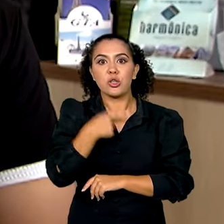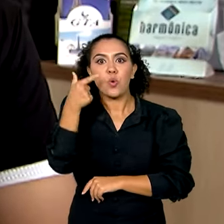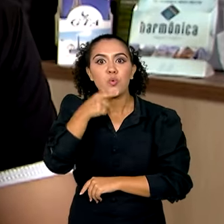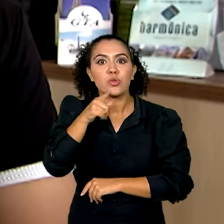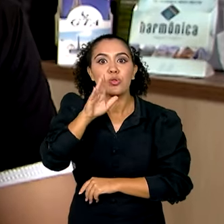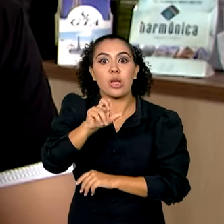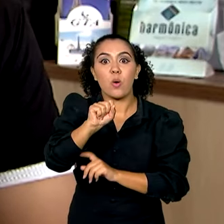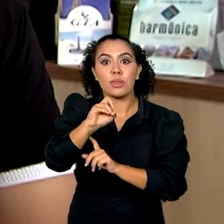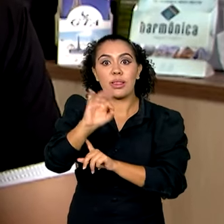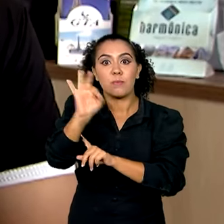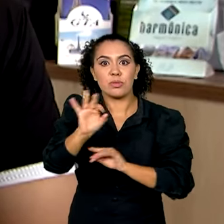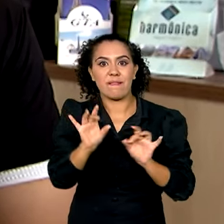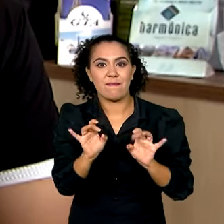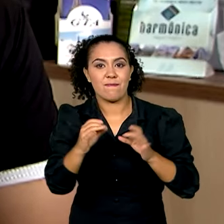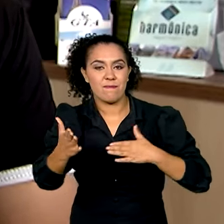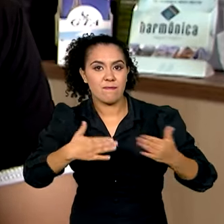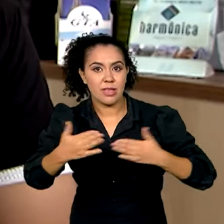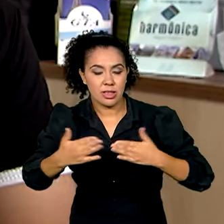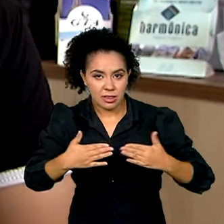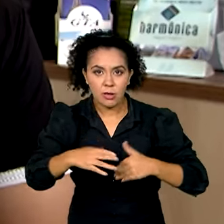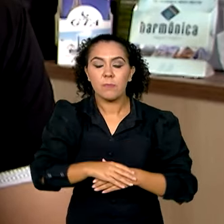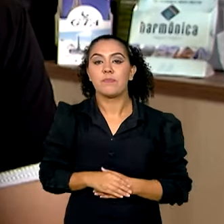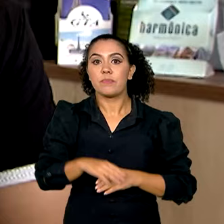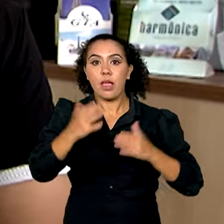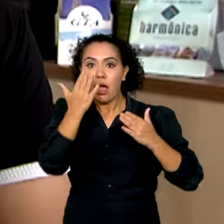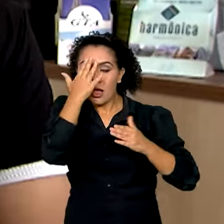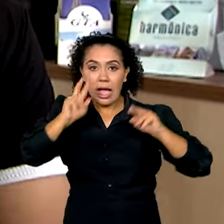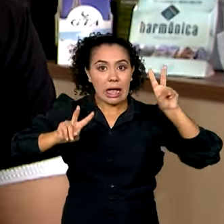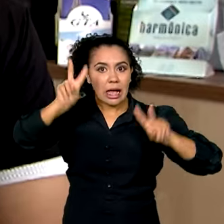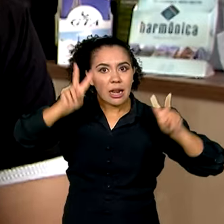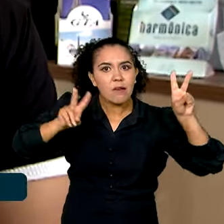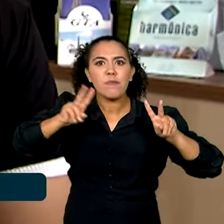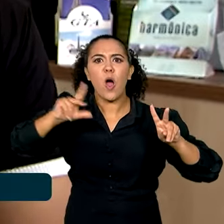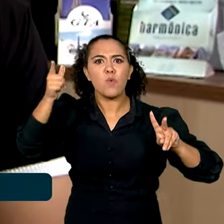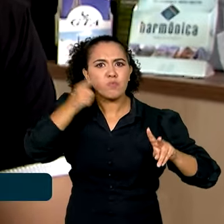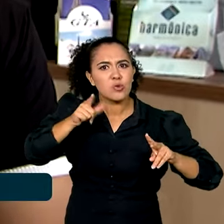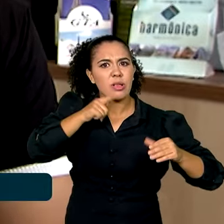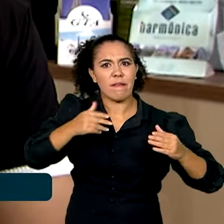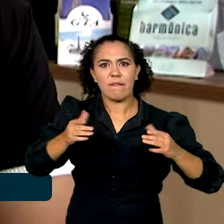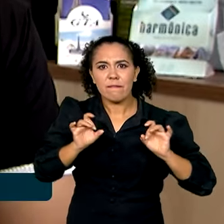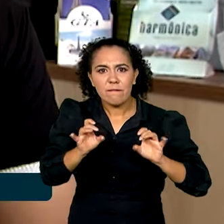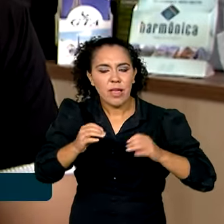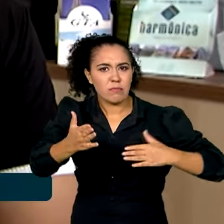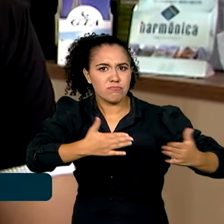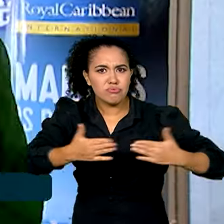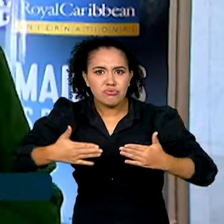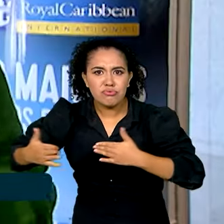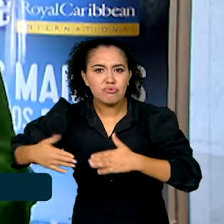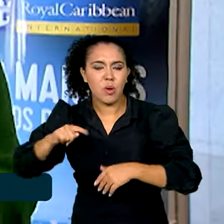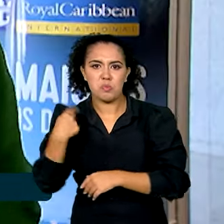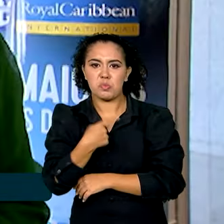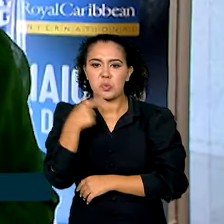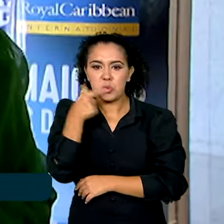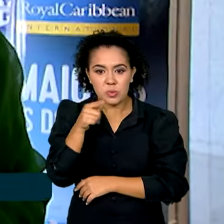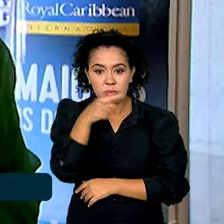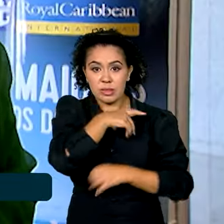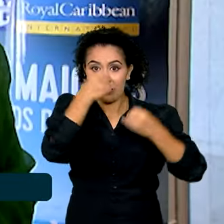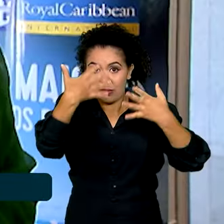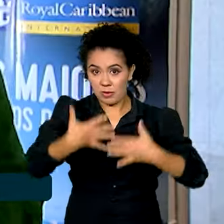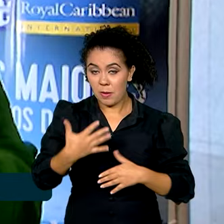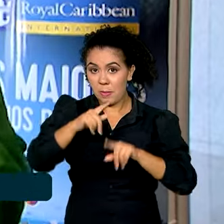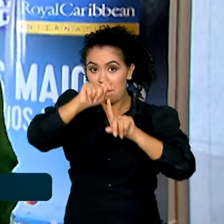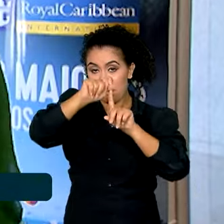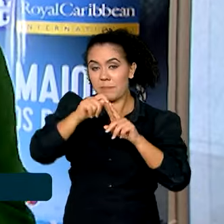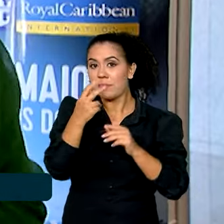em dezembro. O carnaval fomenta muito as vendas e a gente tem vendido muito. O carnaval é uma